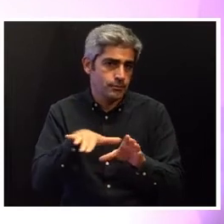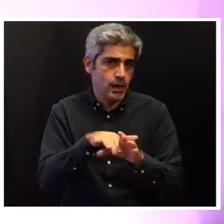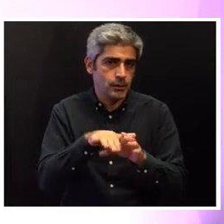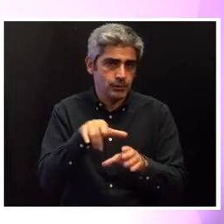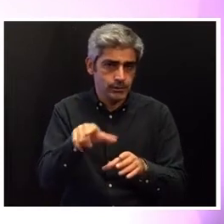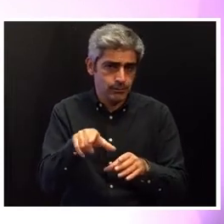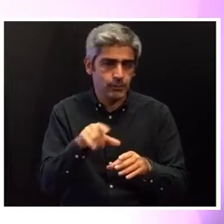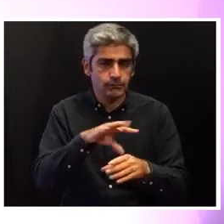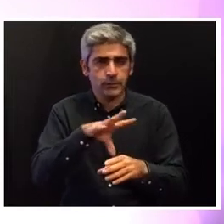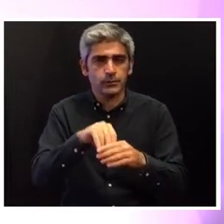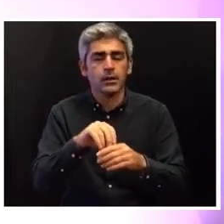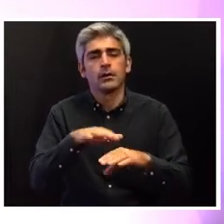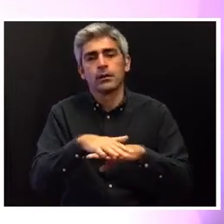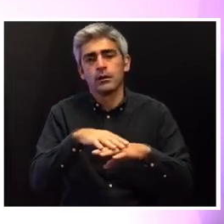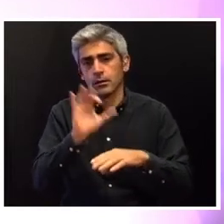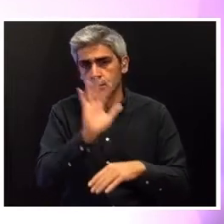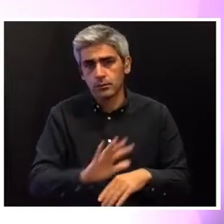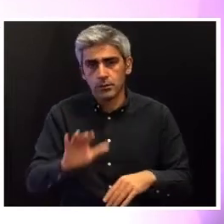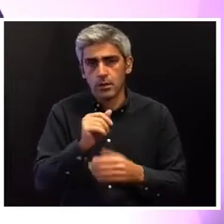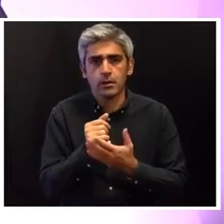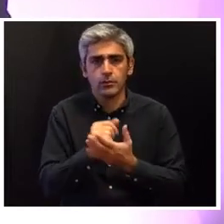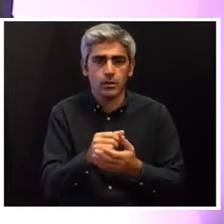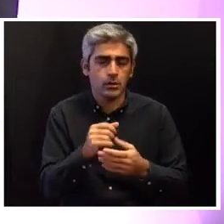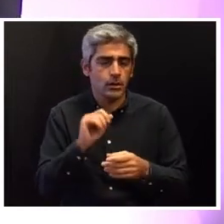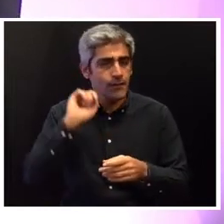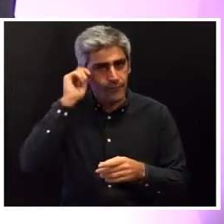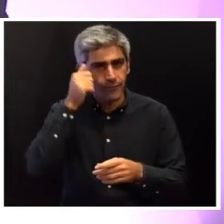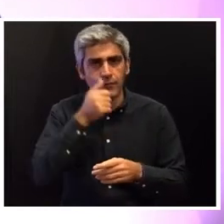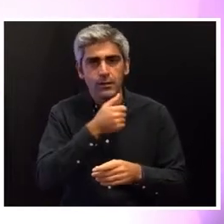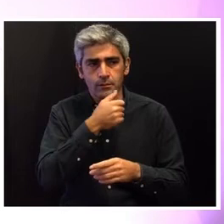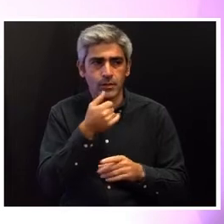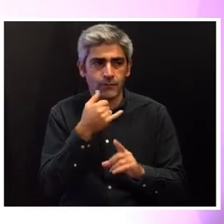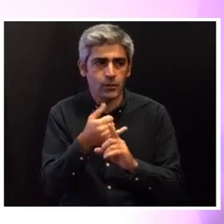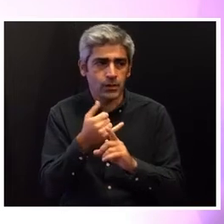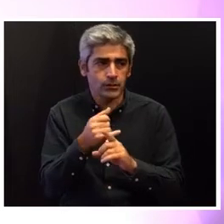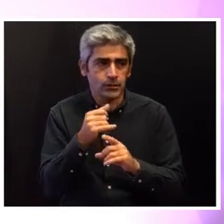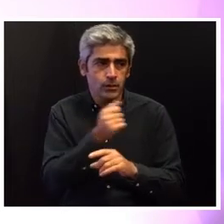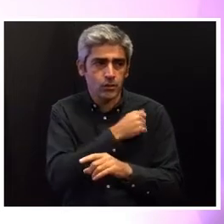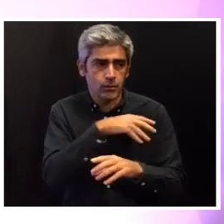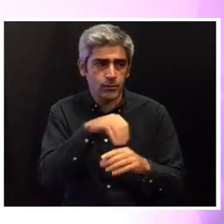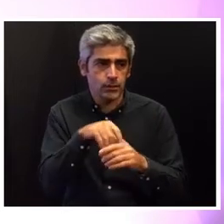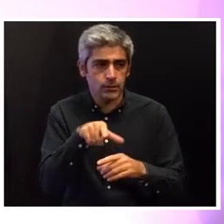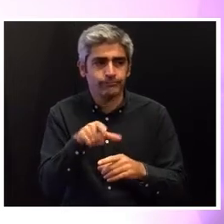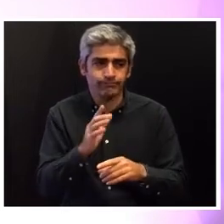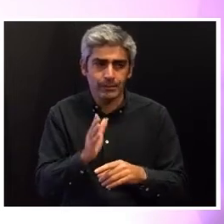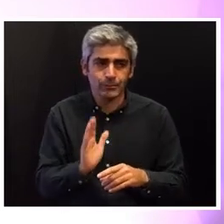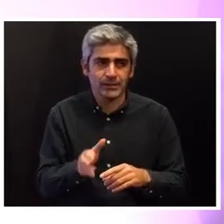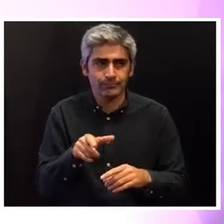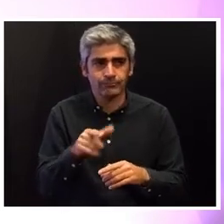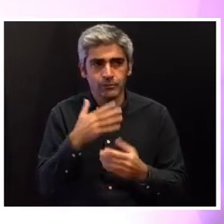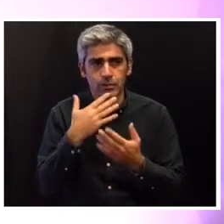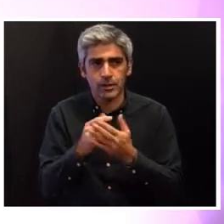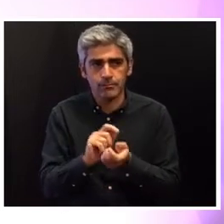e integram a Rede Nacional de Apoio às Vítimas de Violência Doméstica, é uma condição da melhoria do